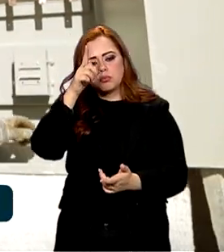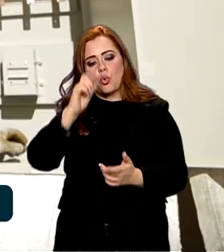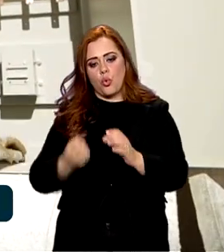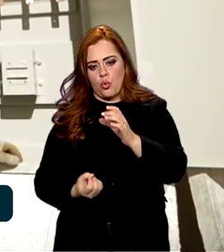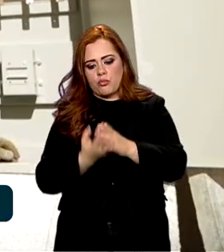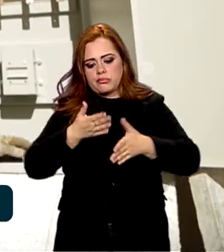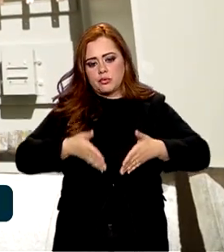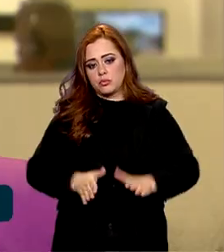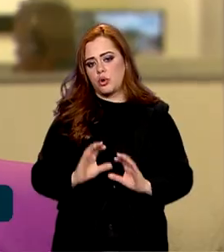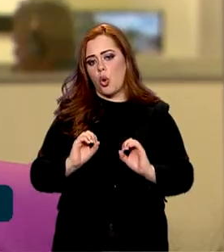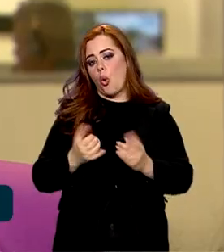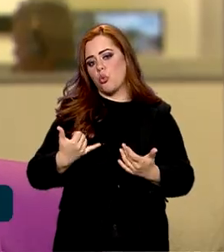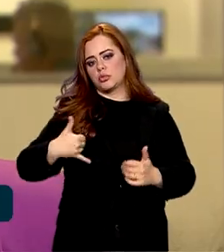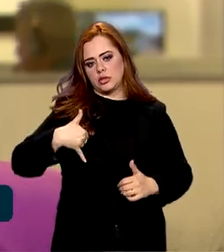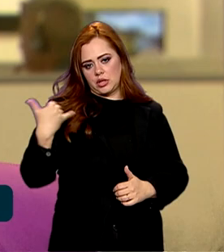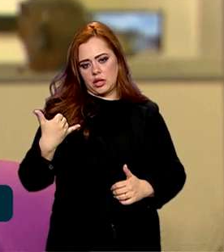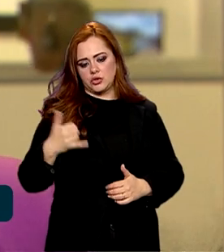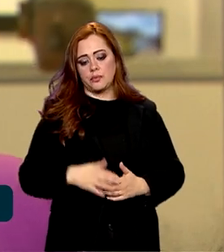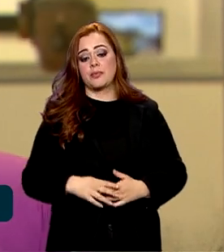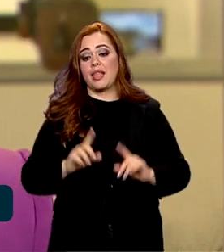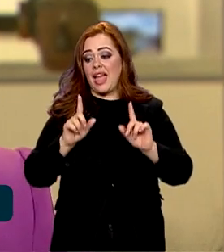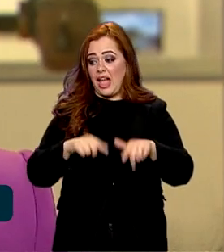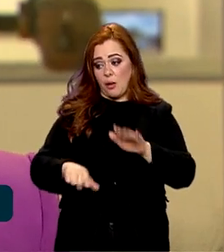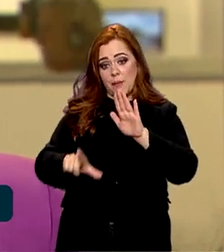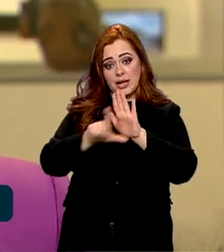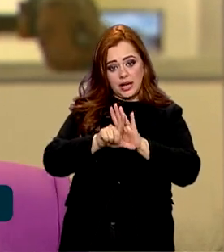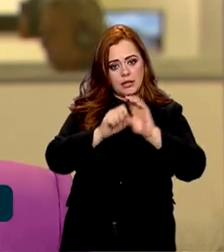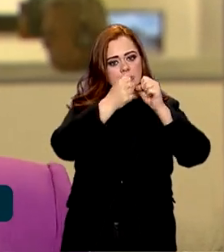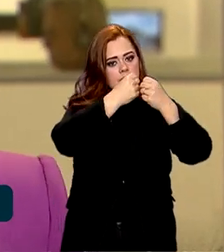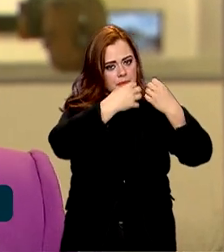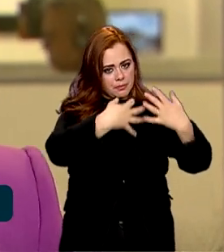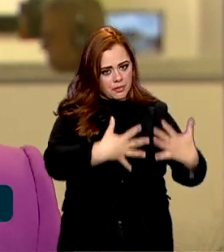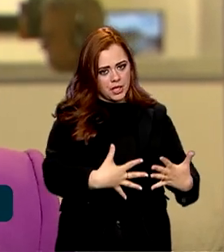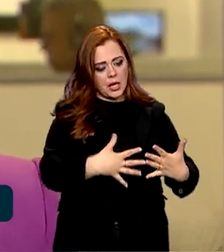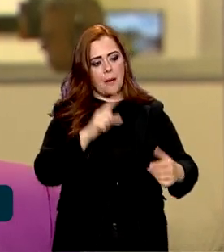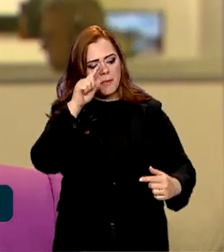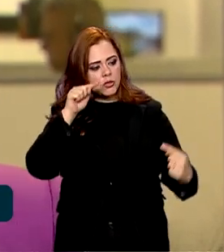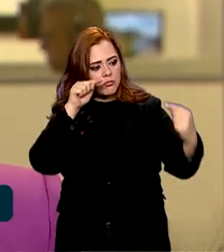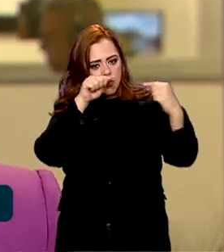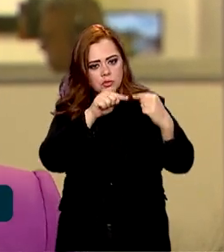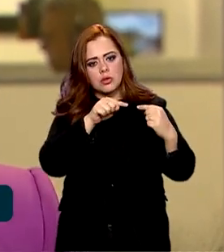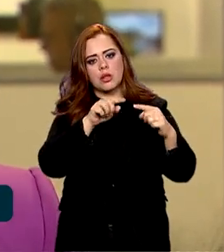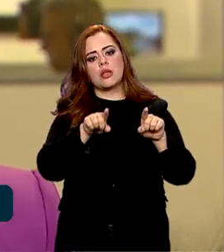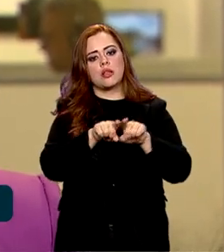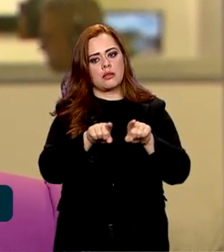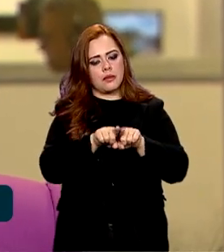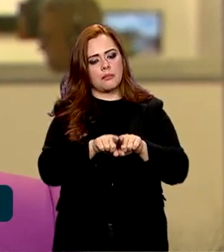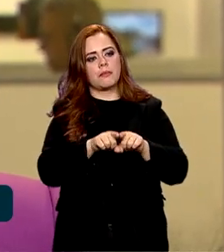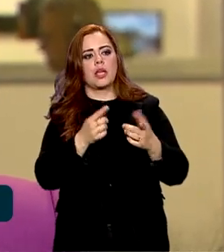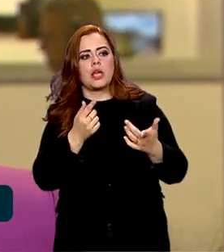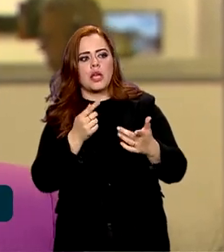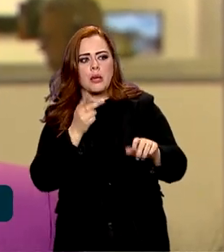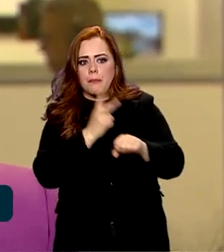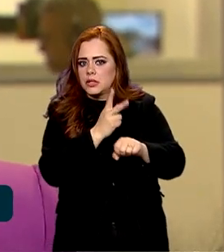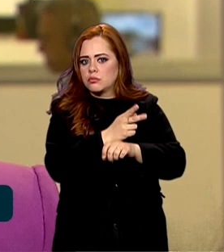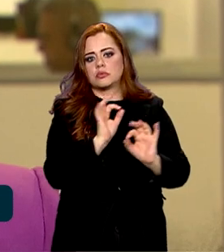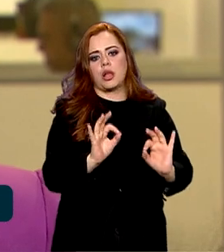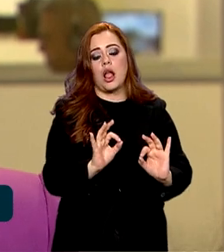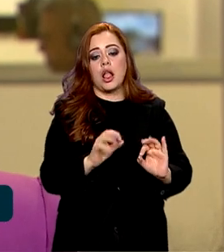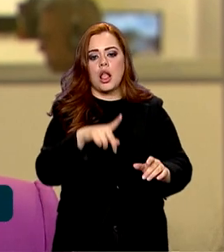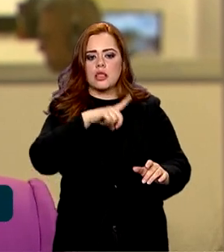ou idade. É uma lei mais clara, mais objetiva e mais contundente. Você já tem